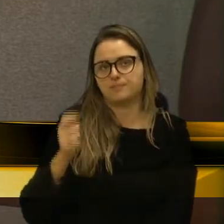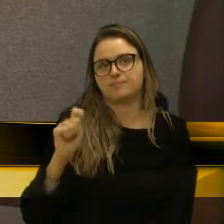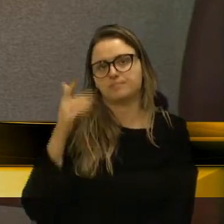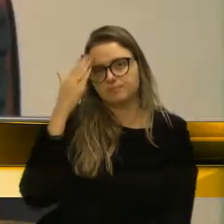obrigado.